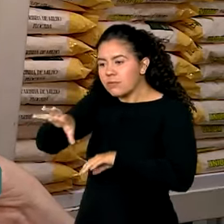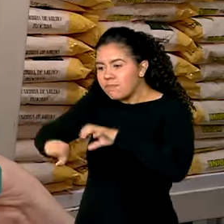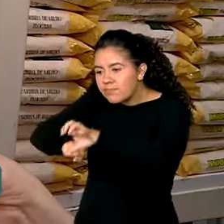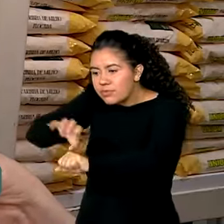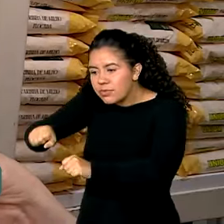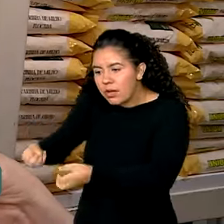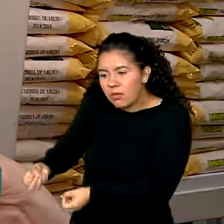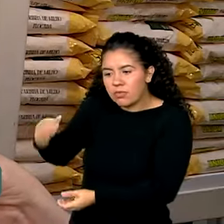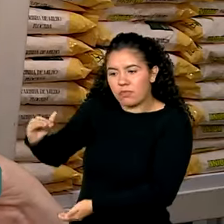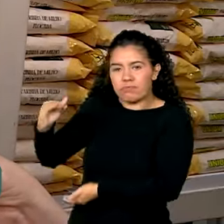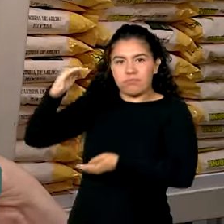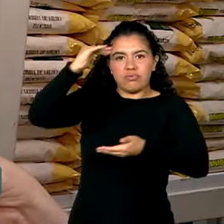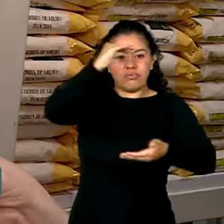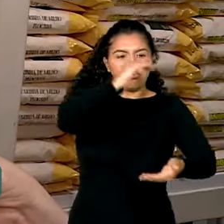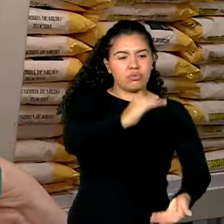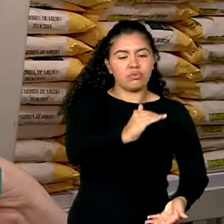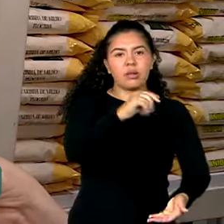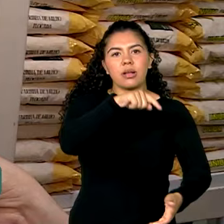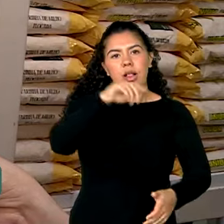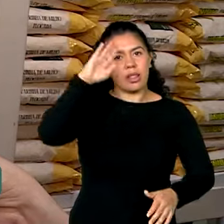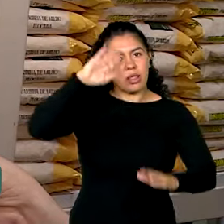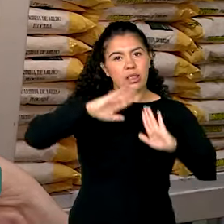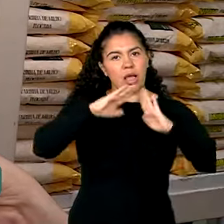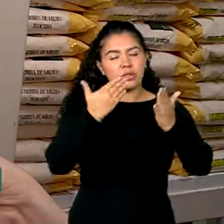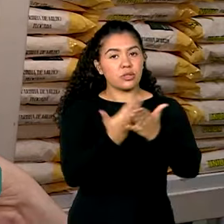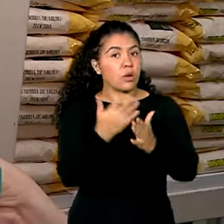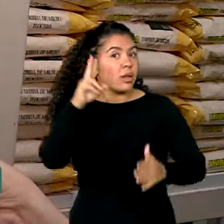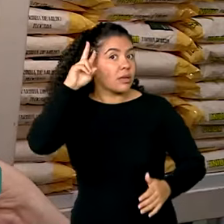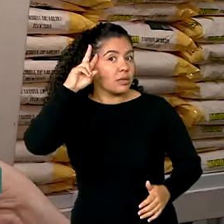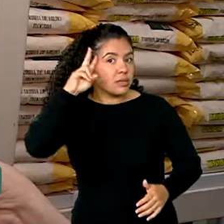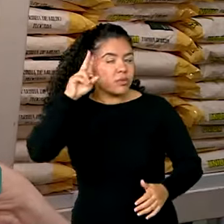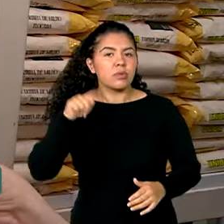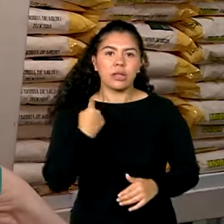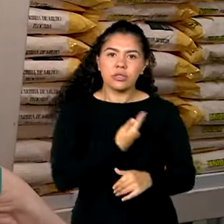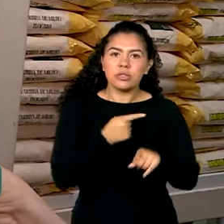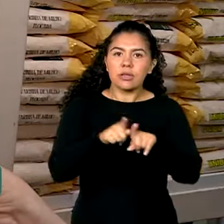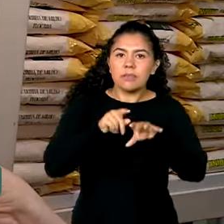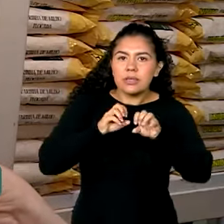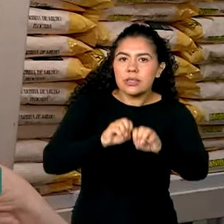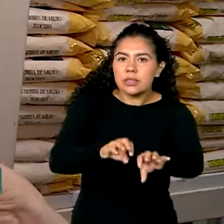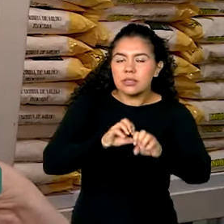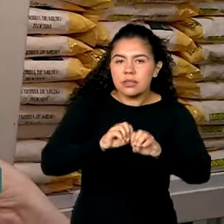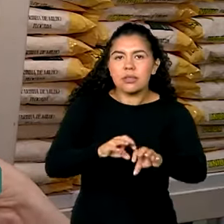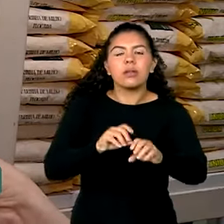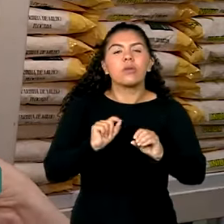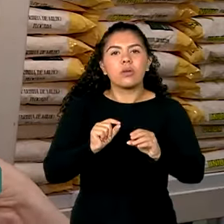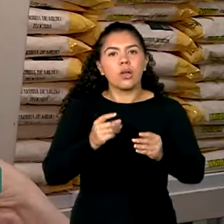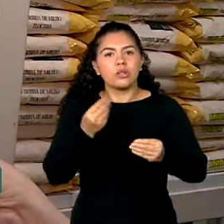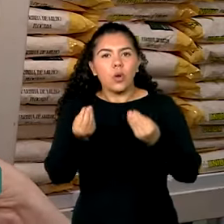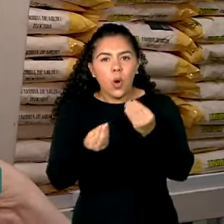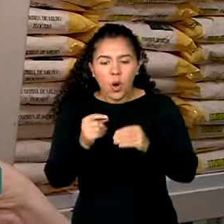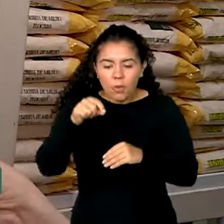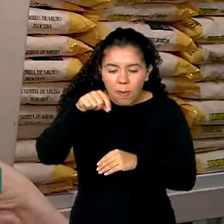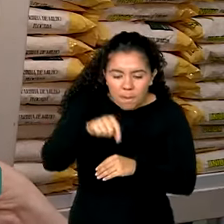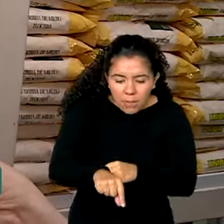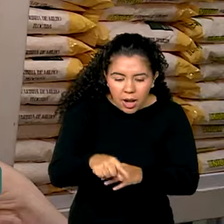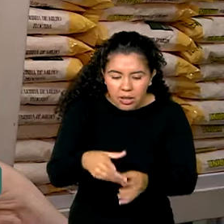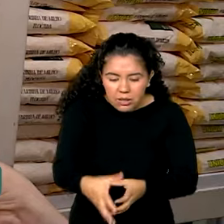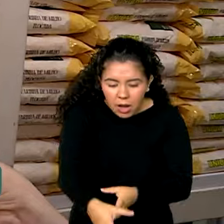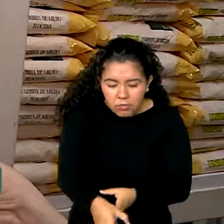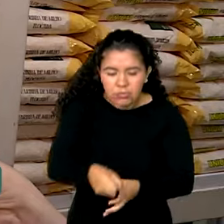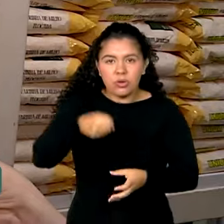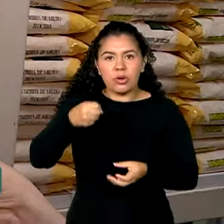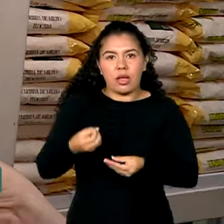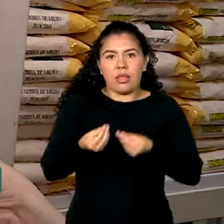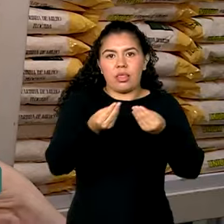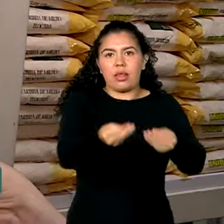os agricultores estudam nas escolas. Então a gente fica ensinando também esse ciclo virtuoso de plantar, colher e entregar na